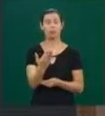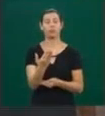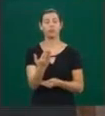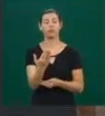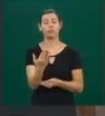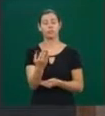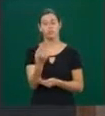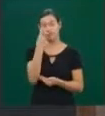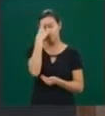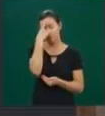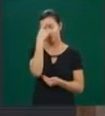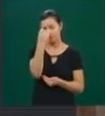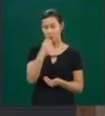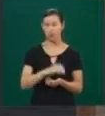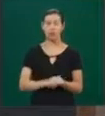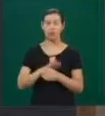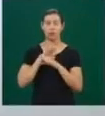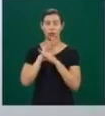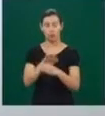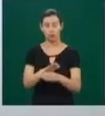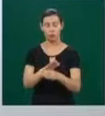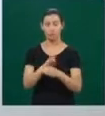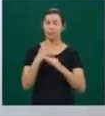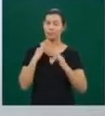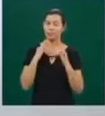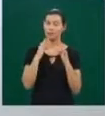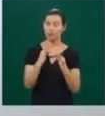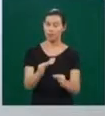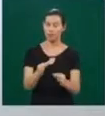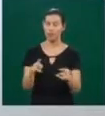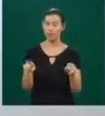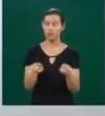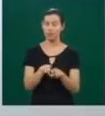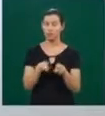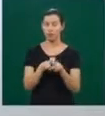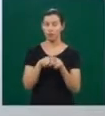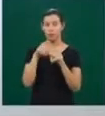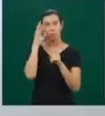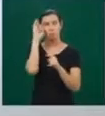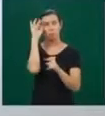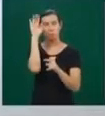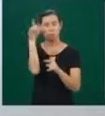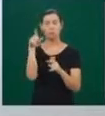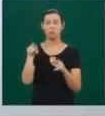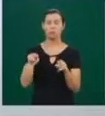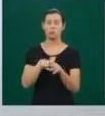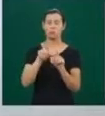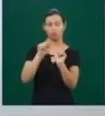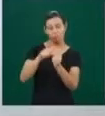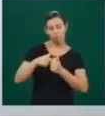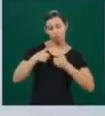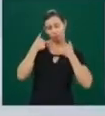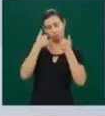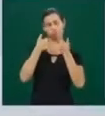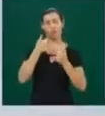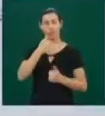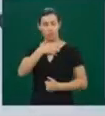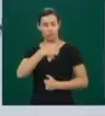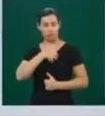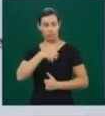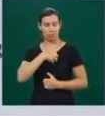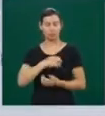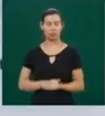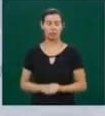a desenvolverem não só habilidades técnicas, mas a exercitarem a mente, a autoestima, as emoções. Um dos